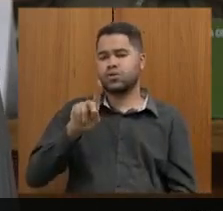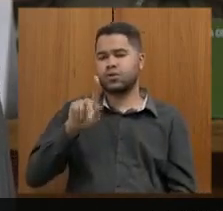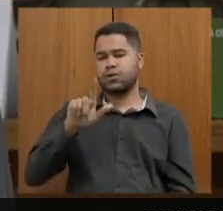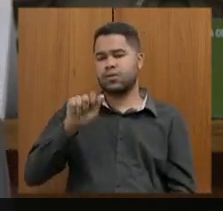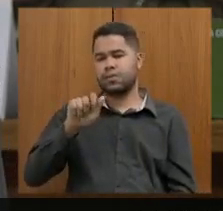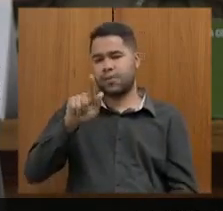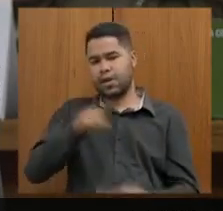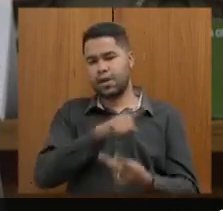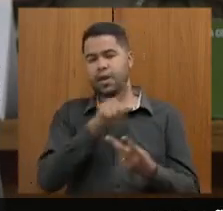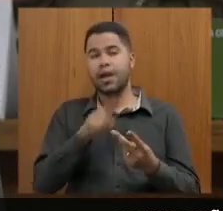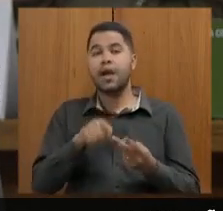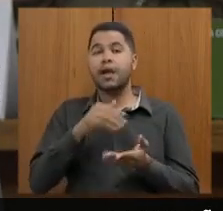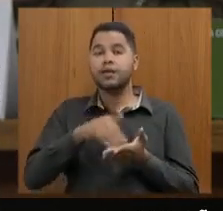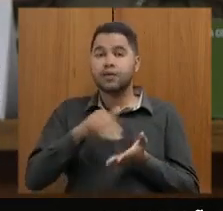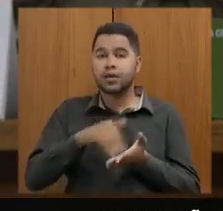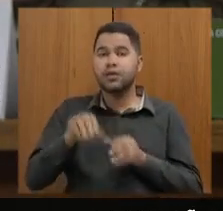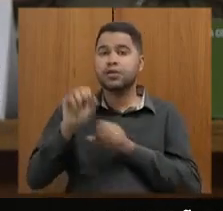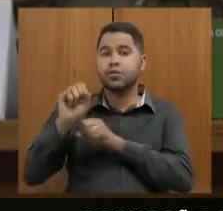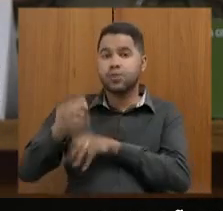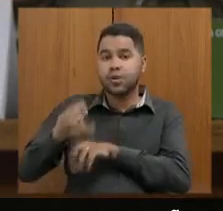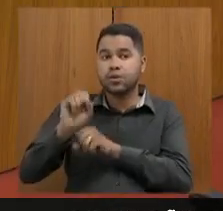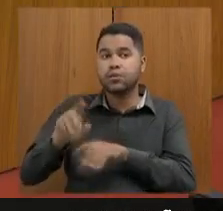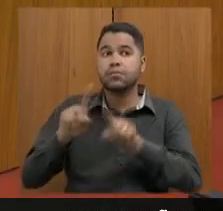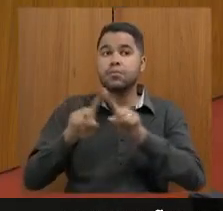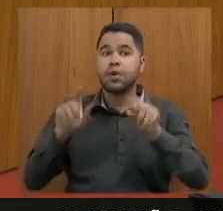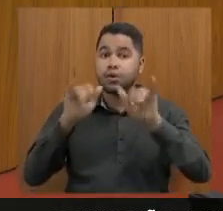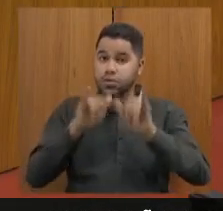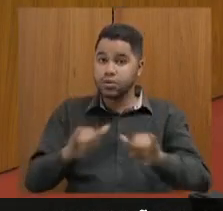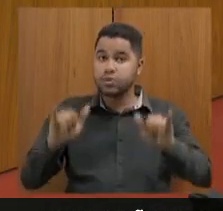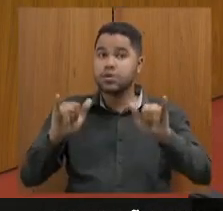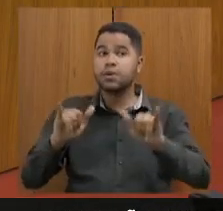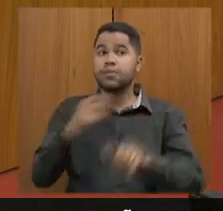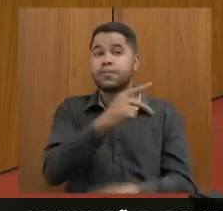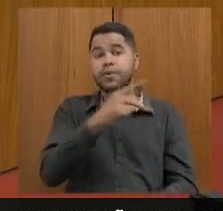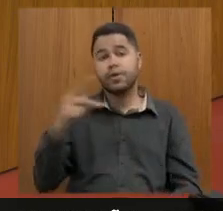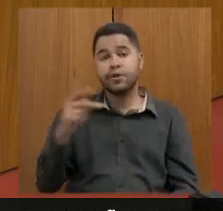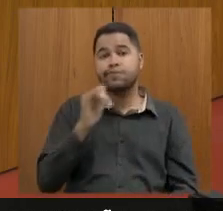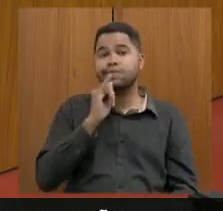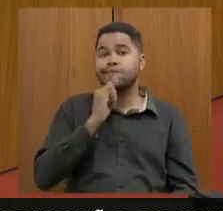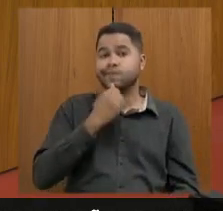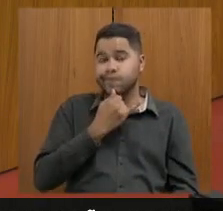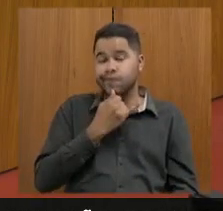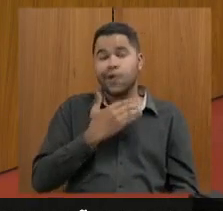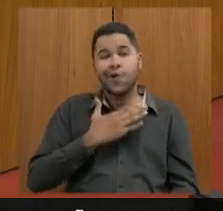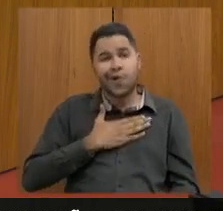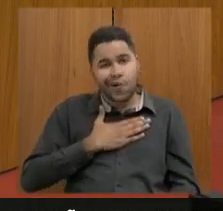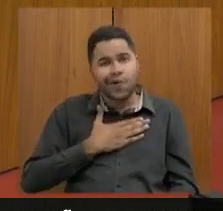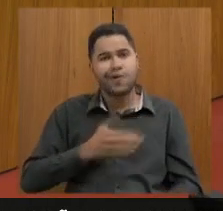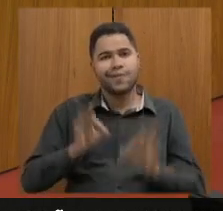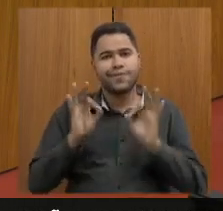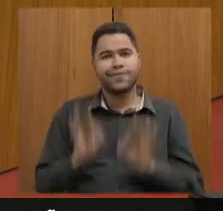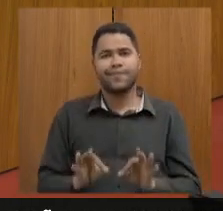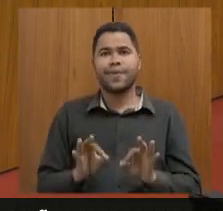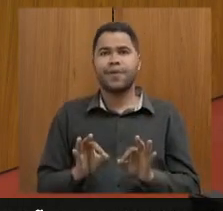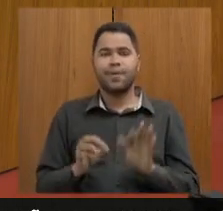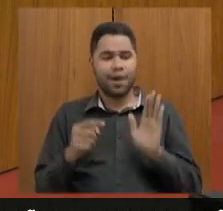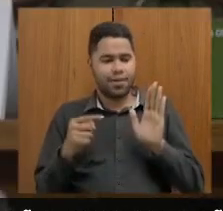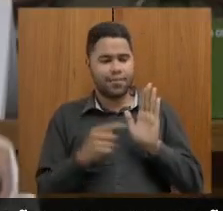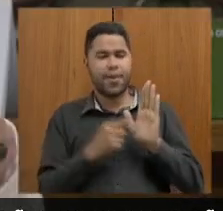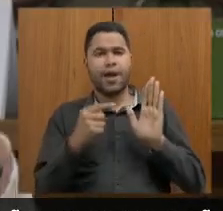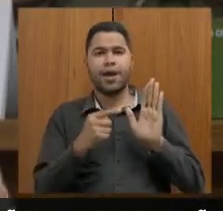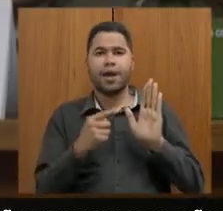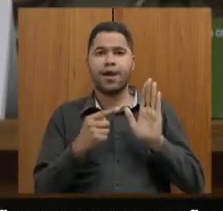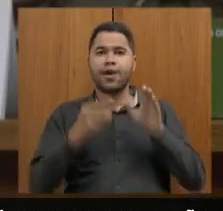Educação encaminhou pela CEPLAG, mas eu queria lhe dizer, presidente, que, infelizmente, gostaria muito de apertar um botão e que o